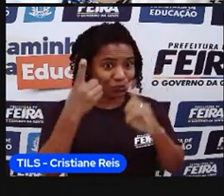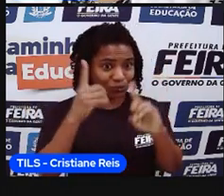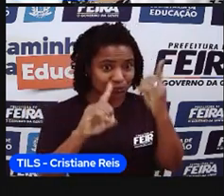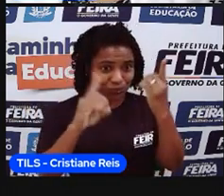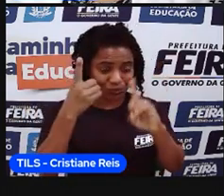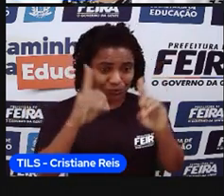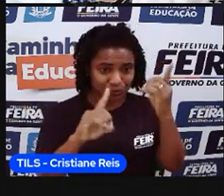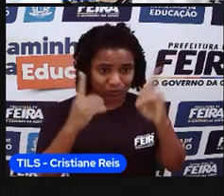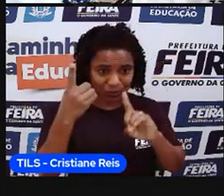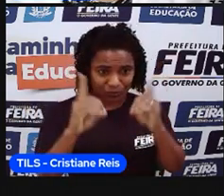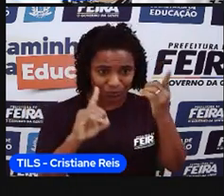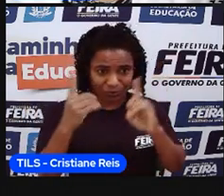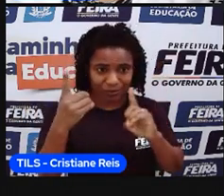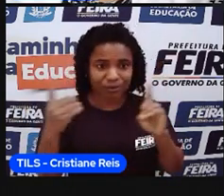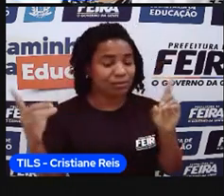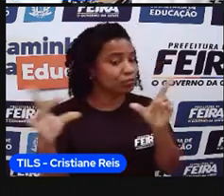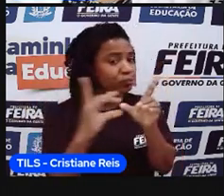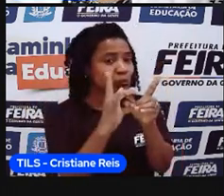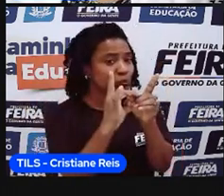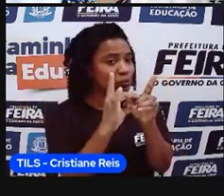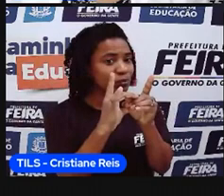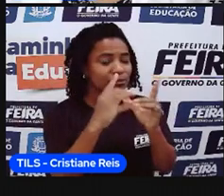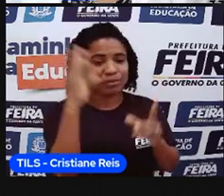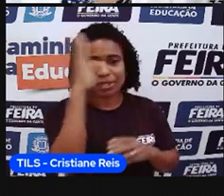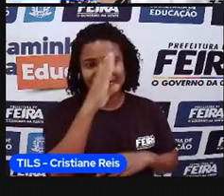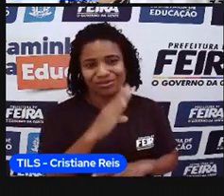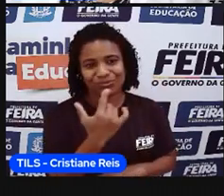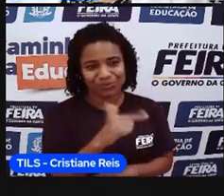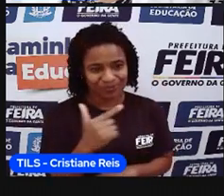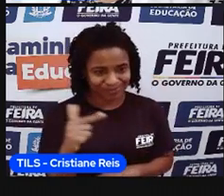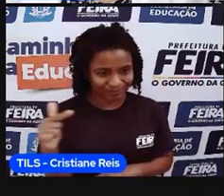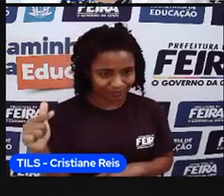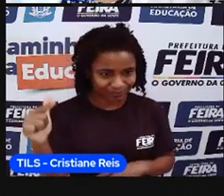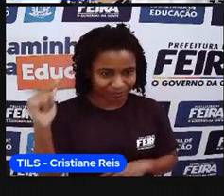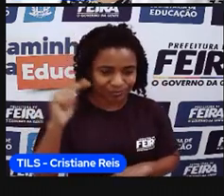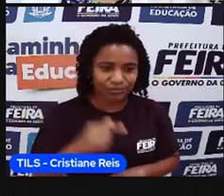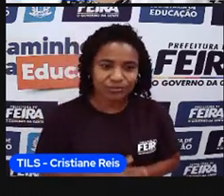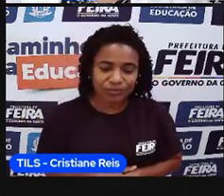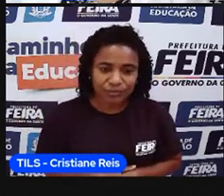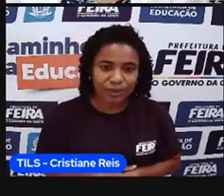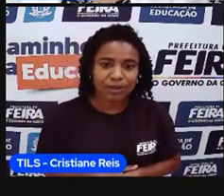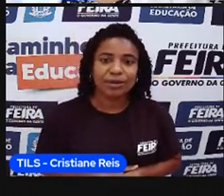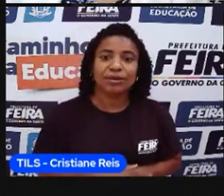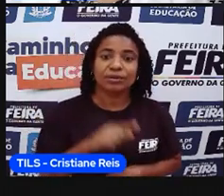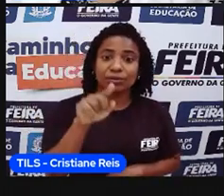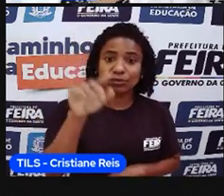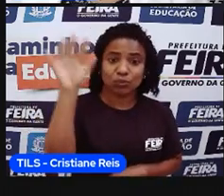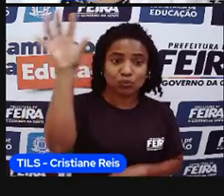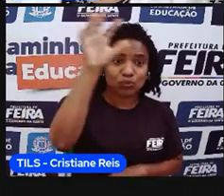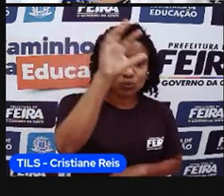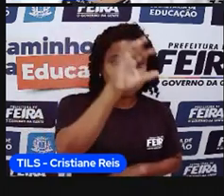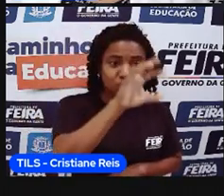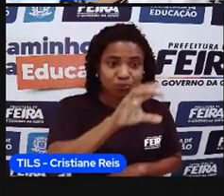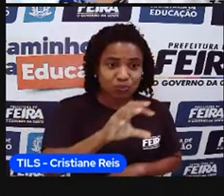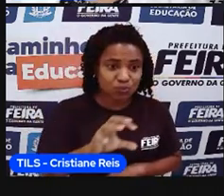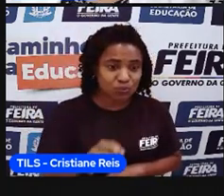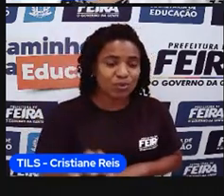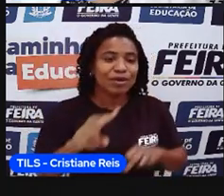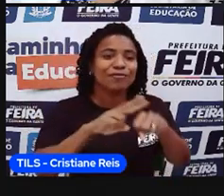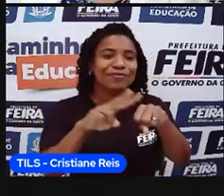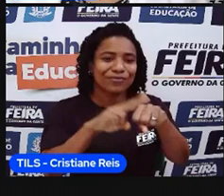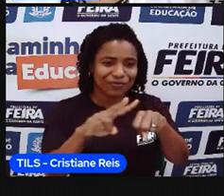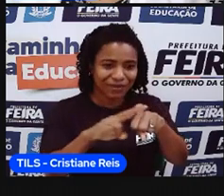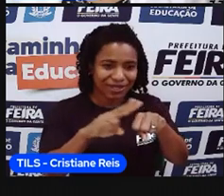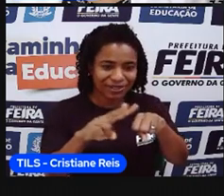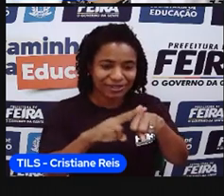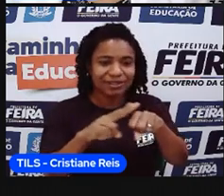aqui. E o Equador, tranquilinho assim. Então, todos esses aqui representados na cor verde são países que